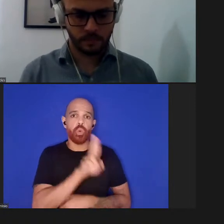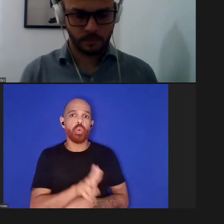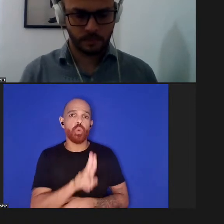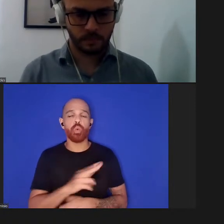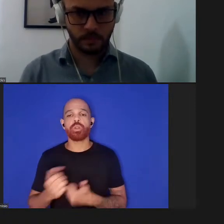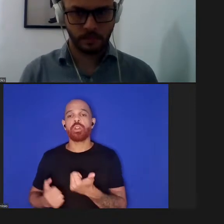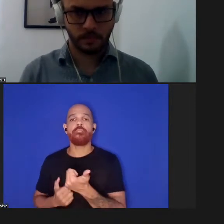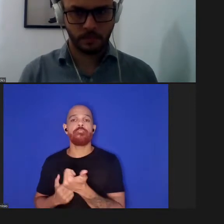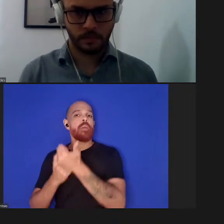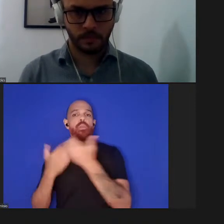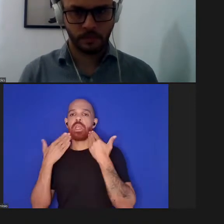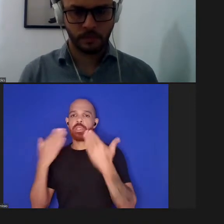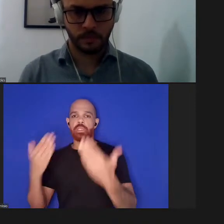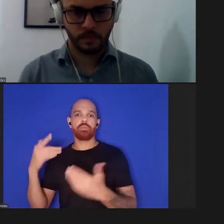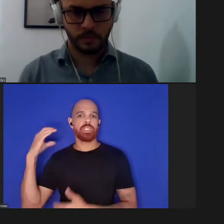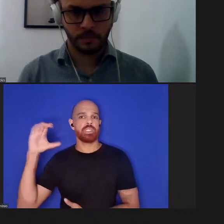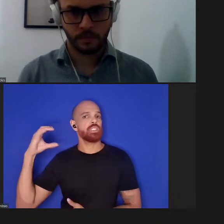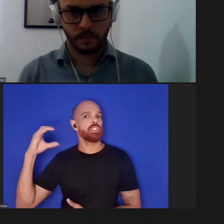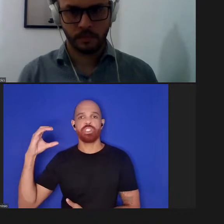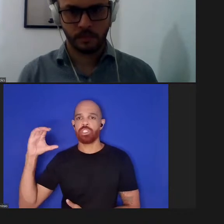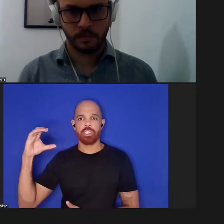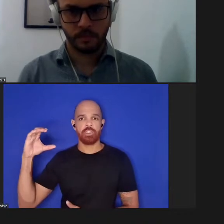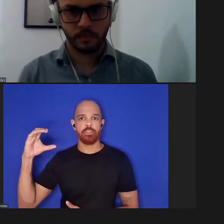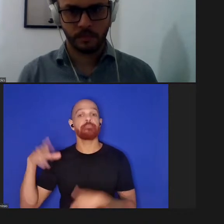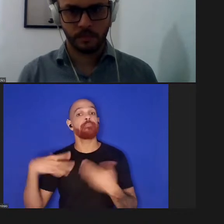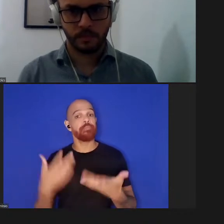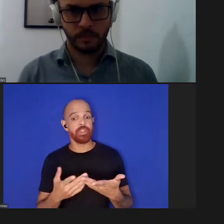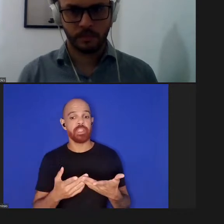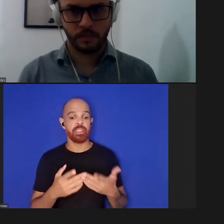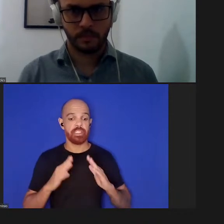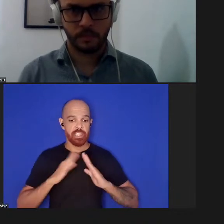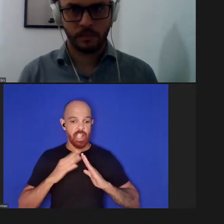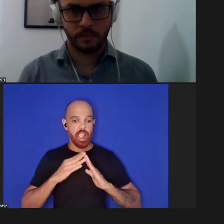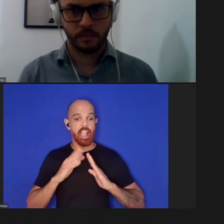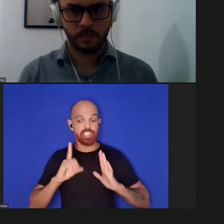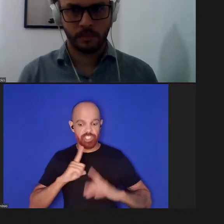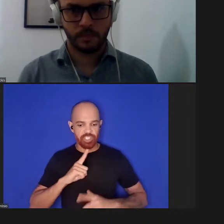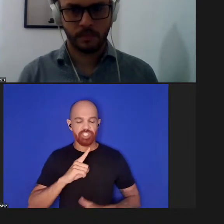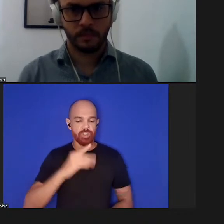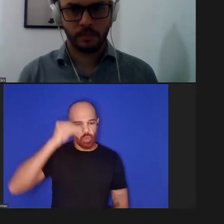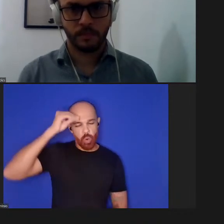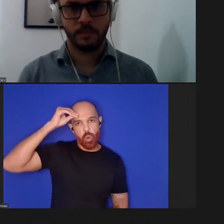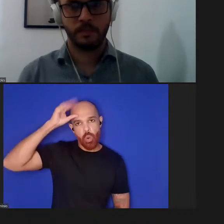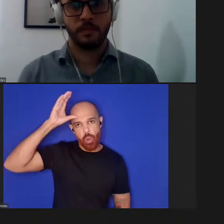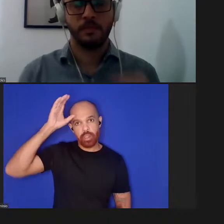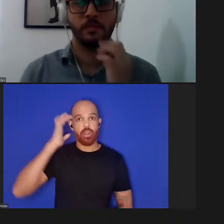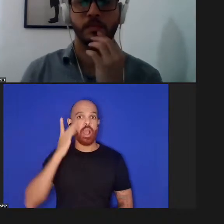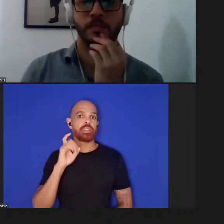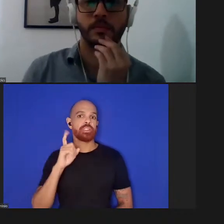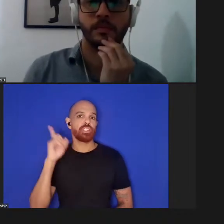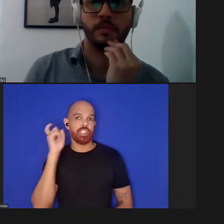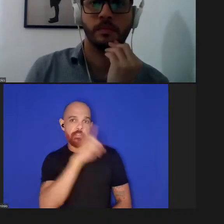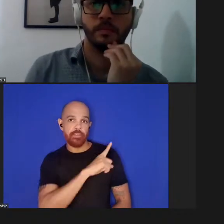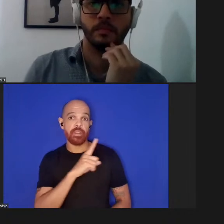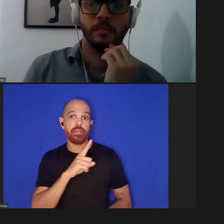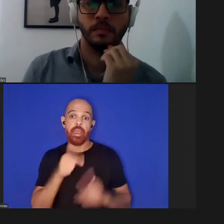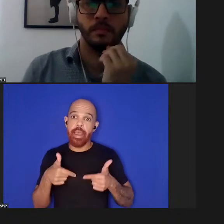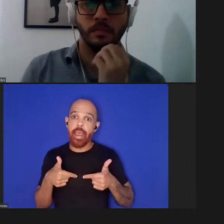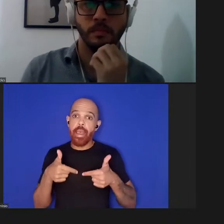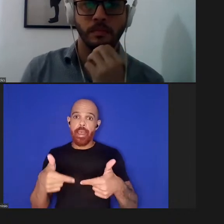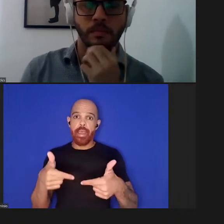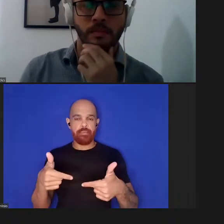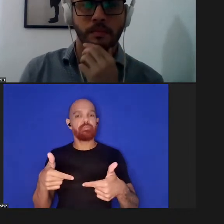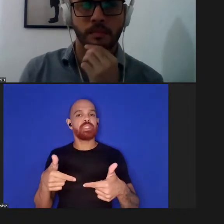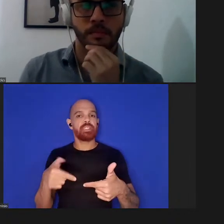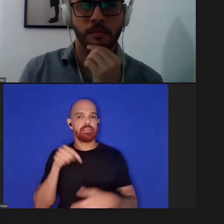enfim então esse dever de casa que a gente já tem de conhecimento eu acho que um desafio a gente aplicar mas